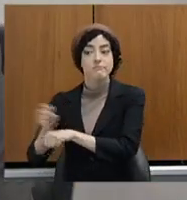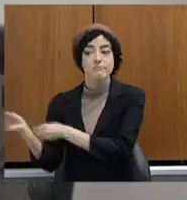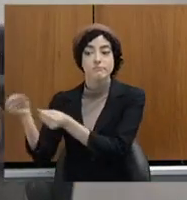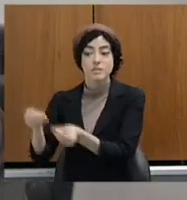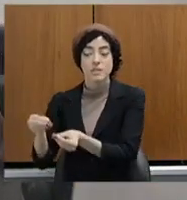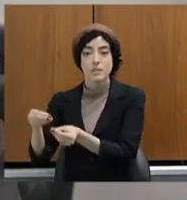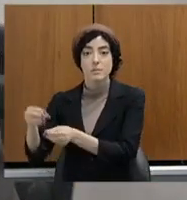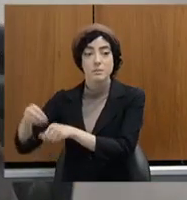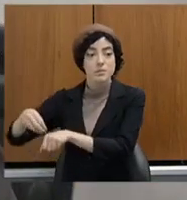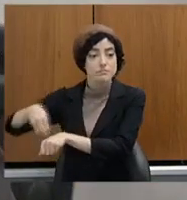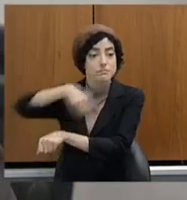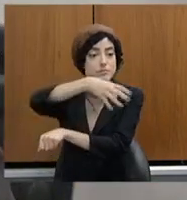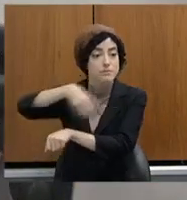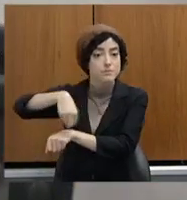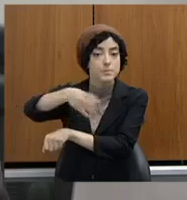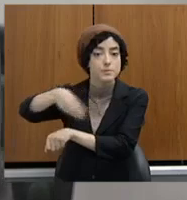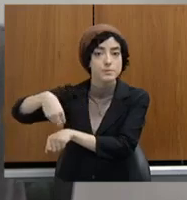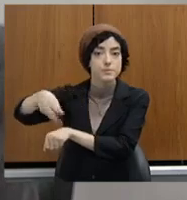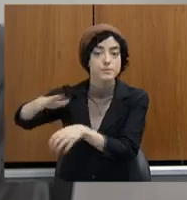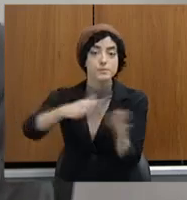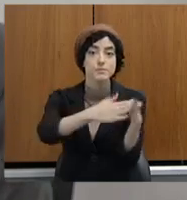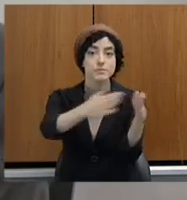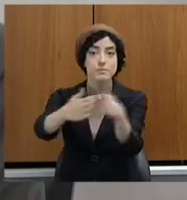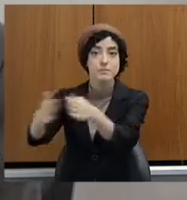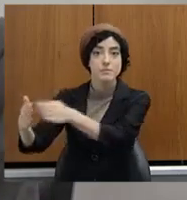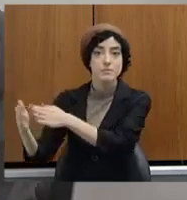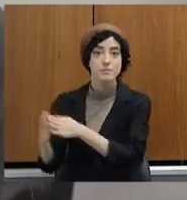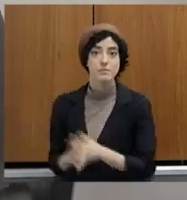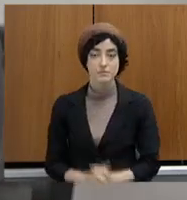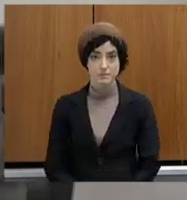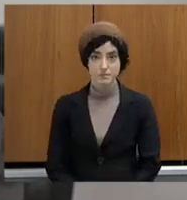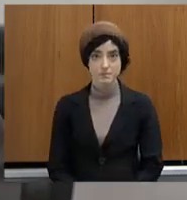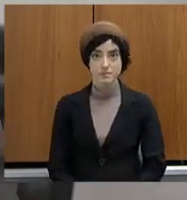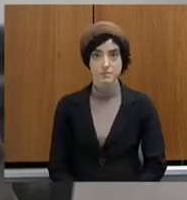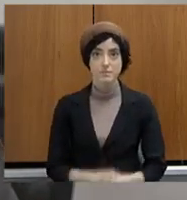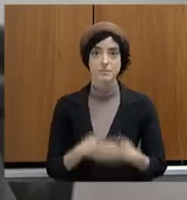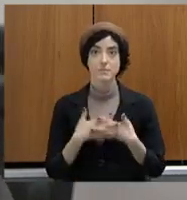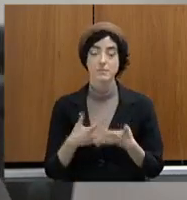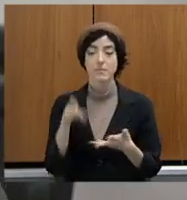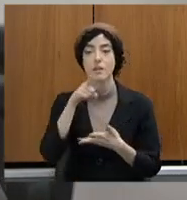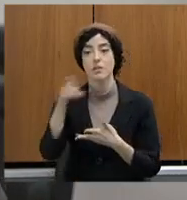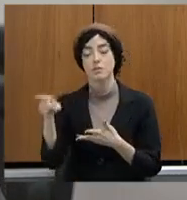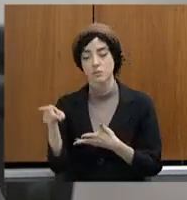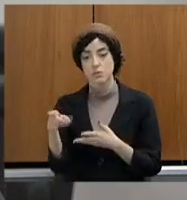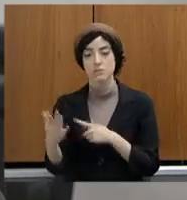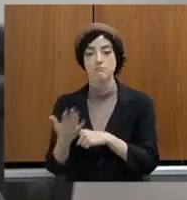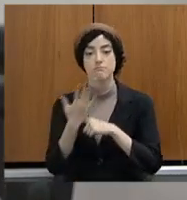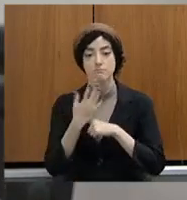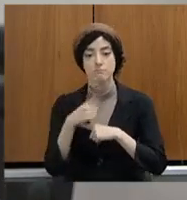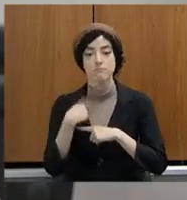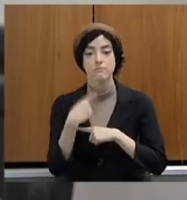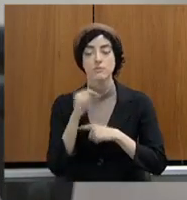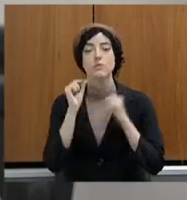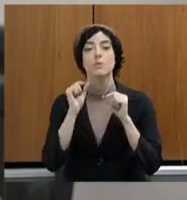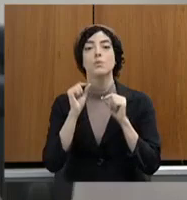chegou e estava péssimo, péssimo, que o senhor corrigiu bastante, que foi a execução da emenda.